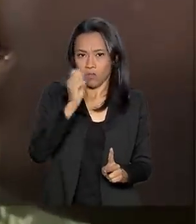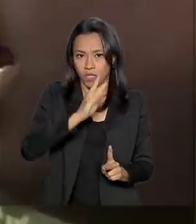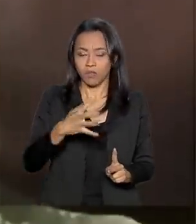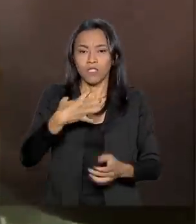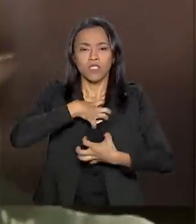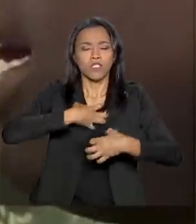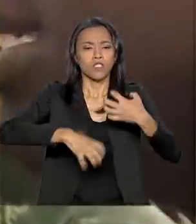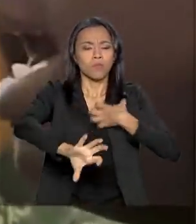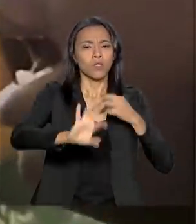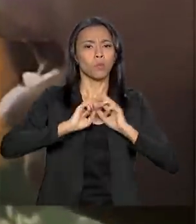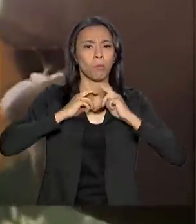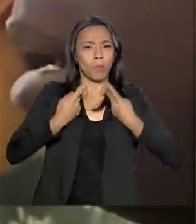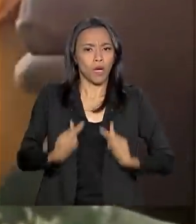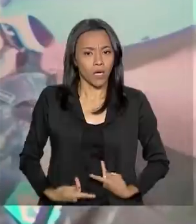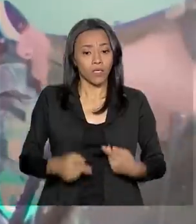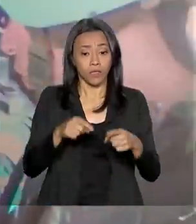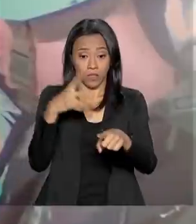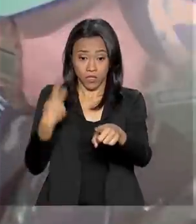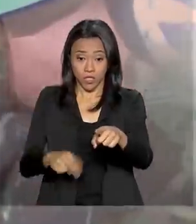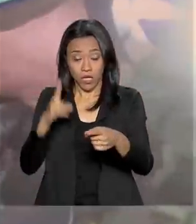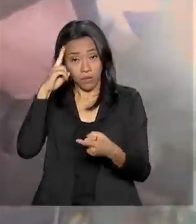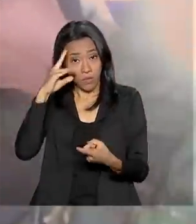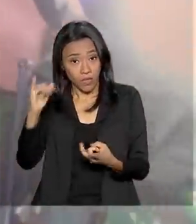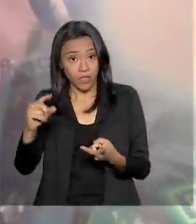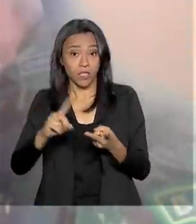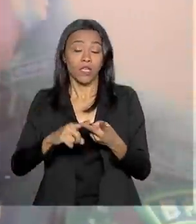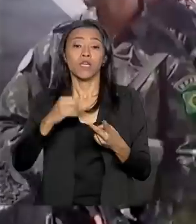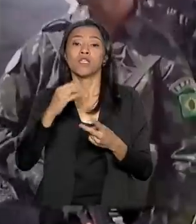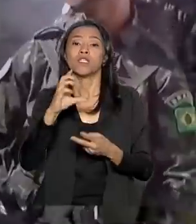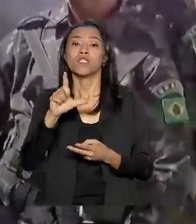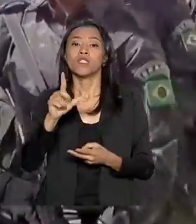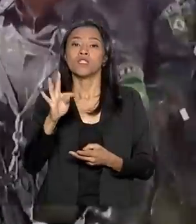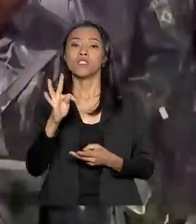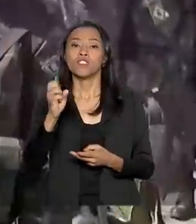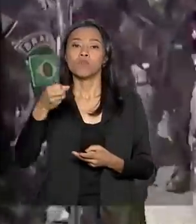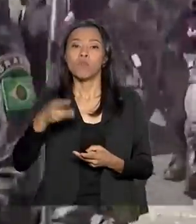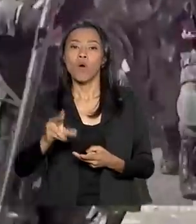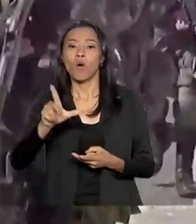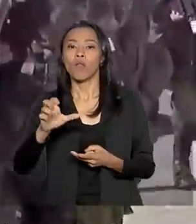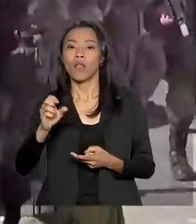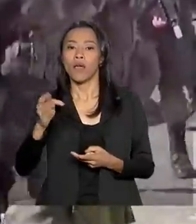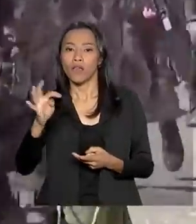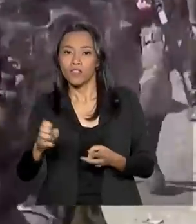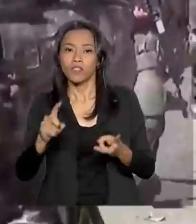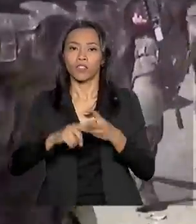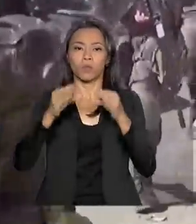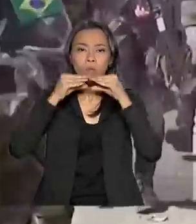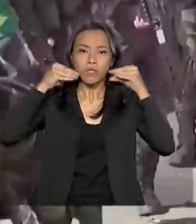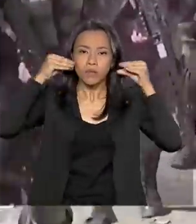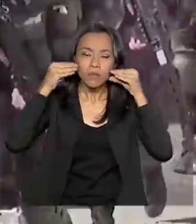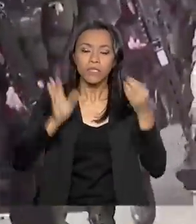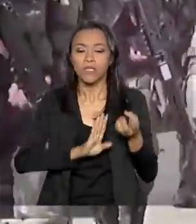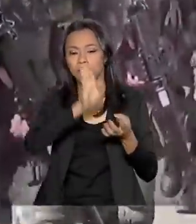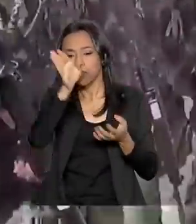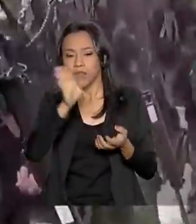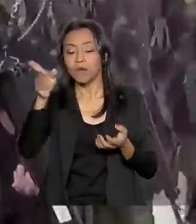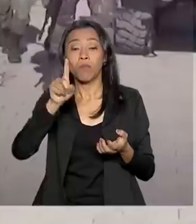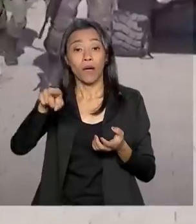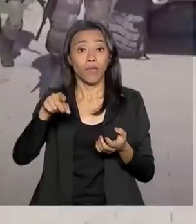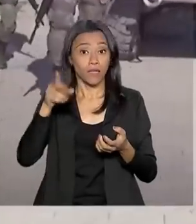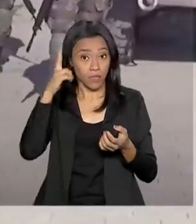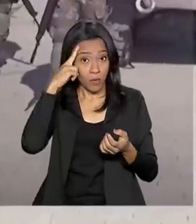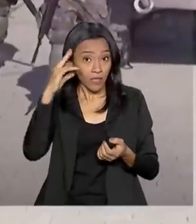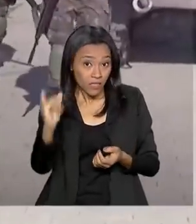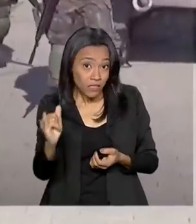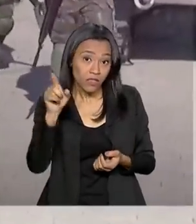brasileiros já estiveram em Moçambique, Angola, Timor-Leste e por 13 anos participaram da missão para a estabilização do Haiti.